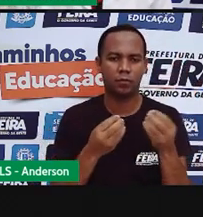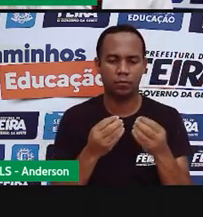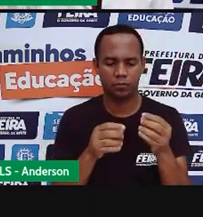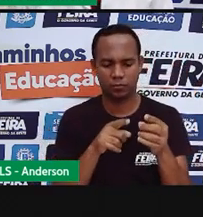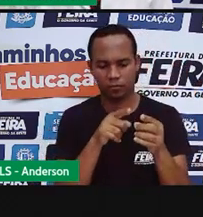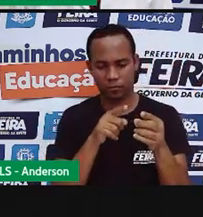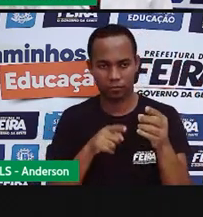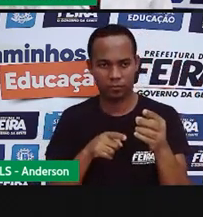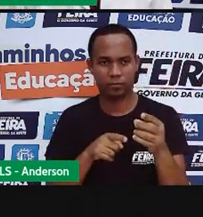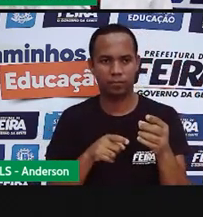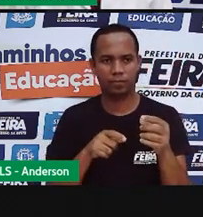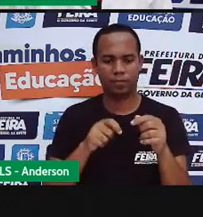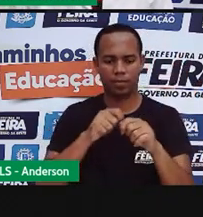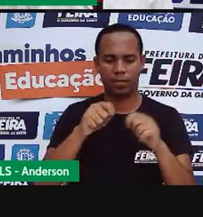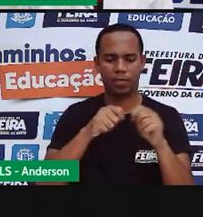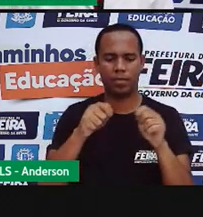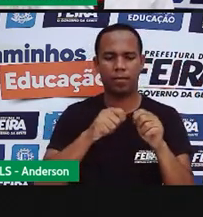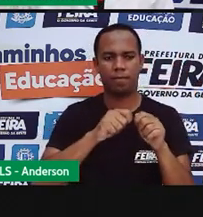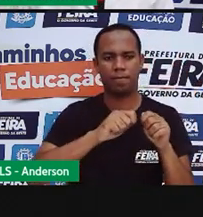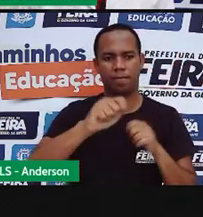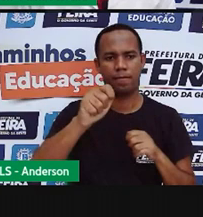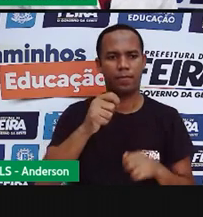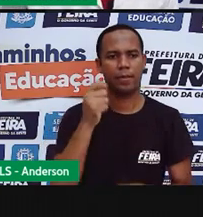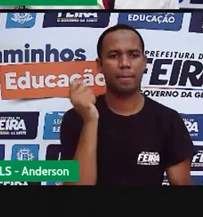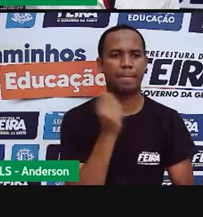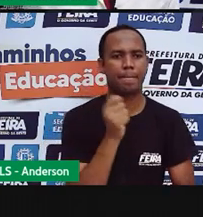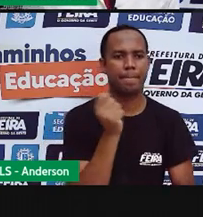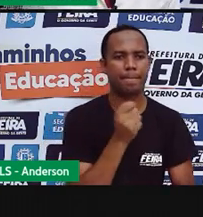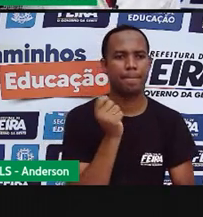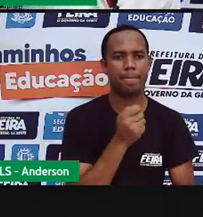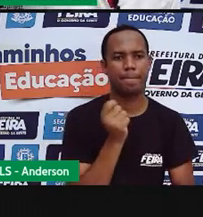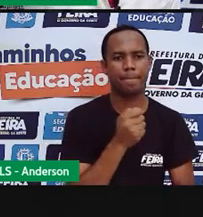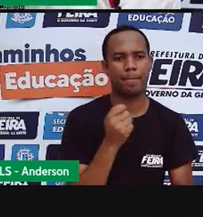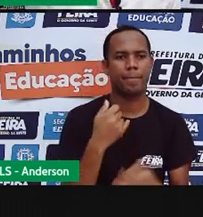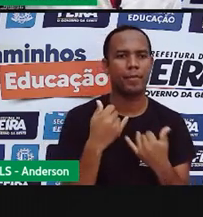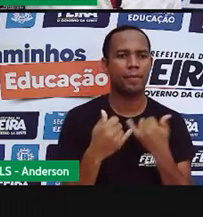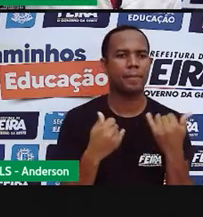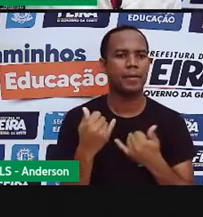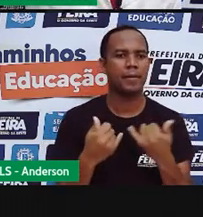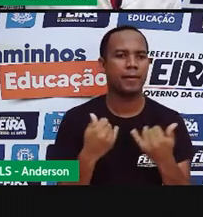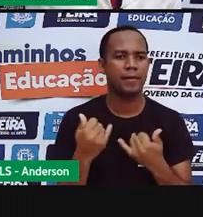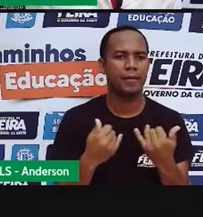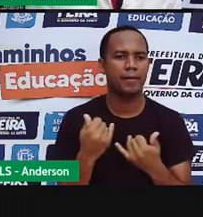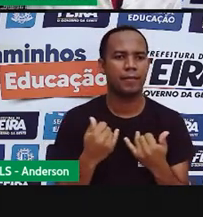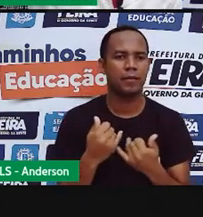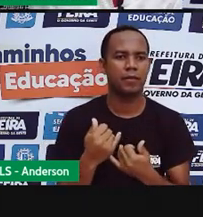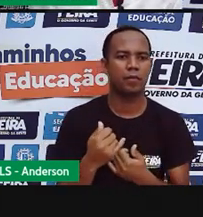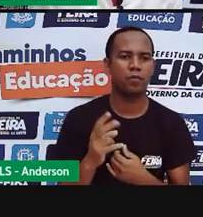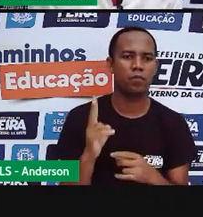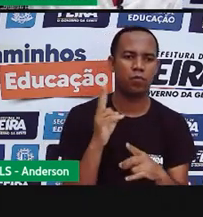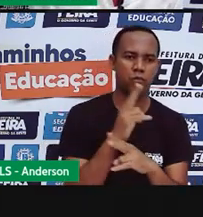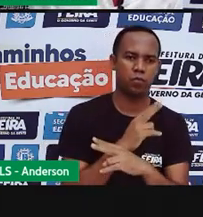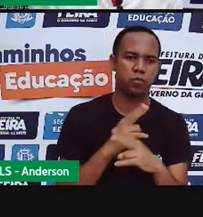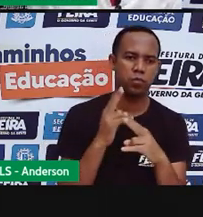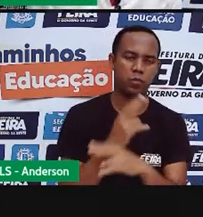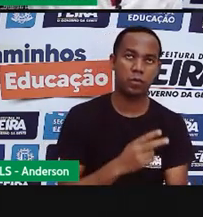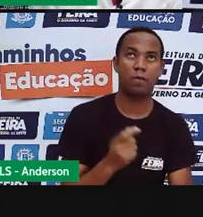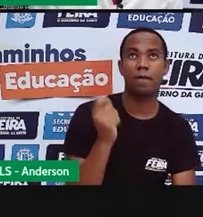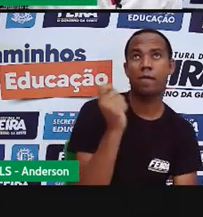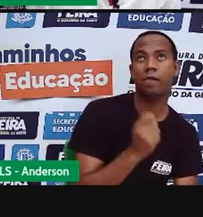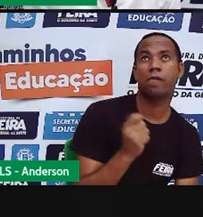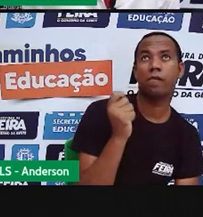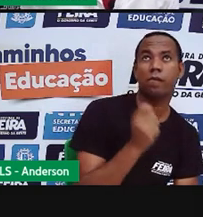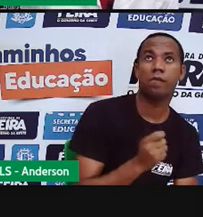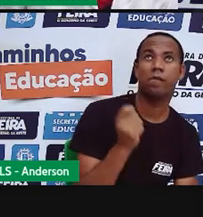de baixo. Amarram a linha, né? E fazem o quê? Colocam ela contra o vento e o vento vai fazendo com que ela